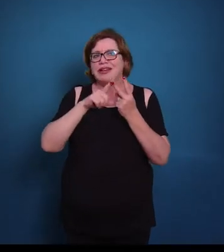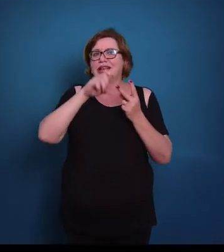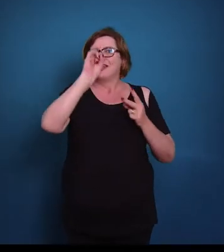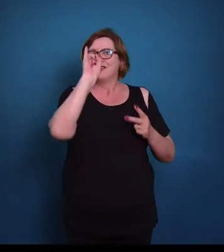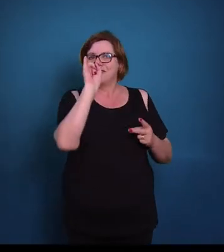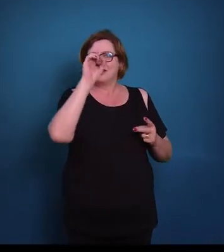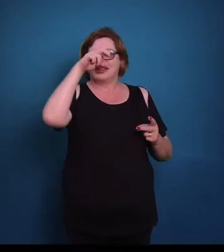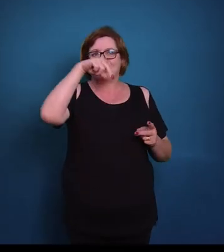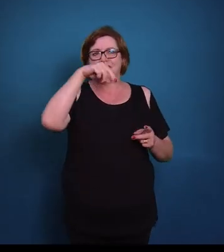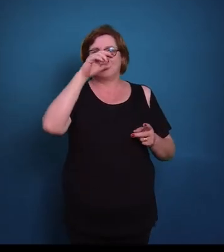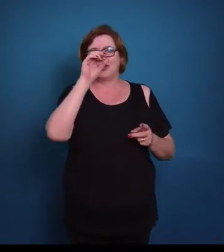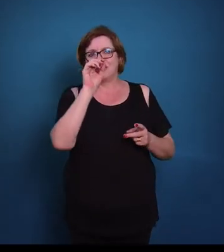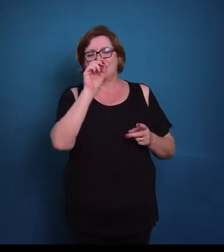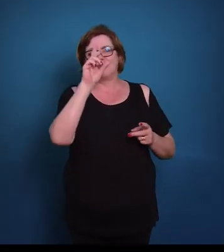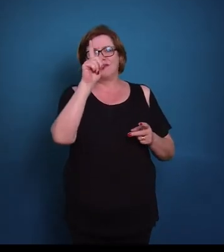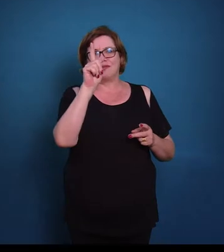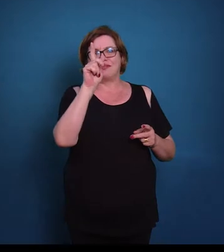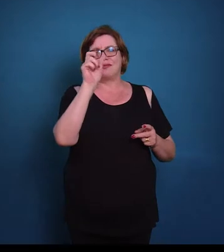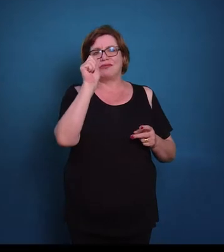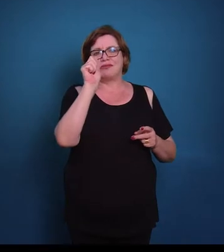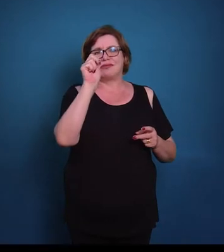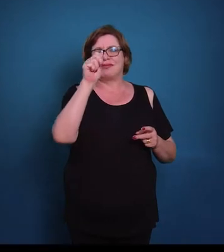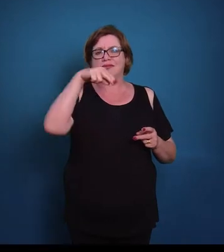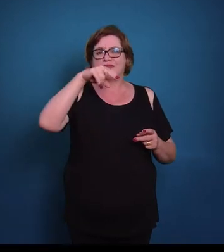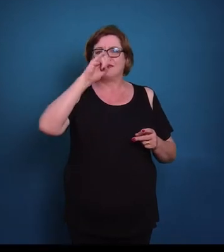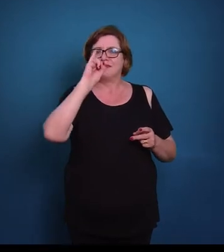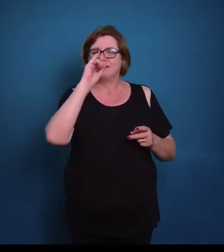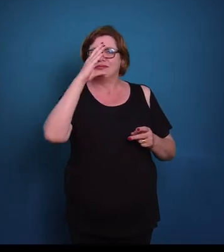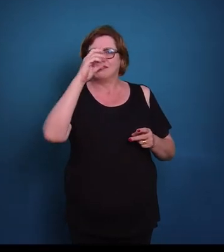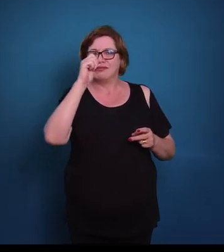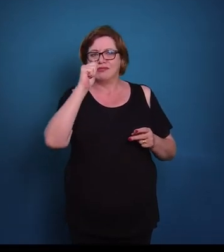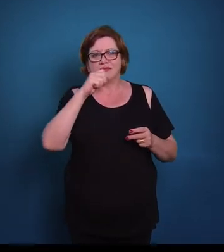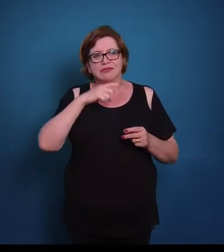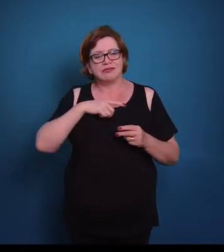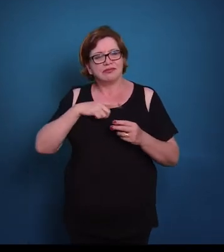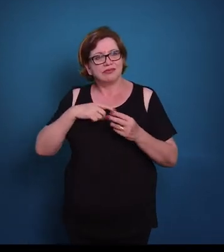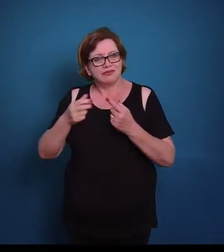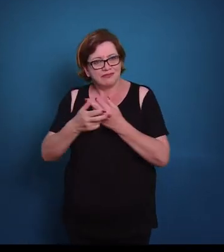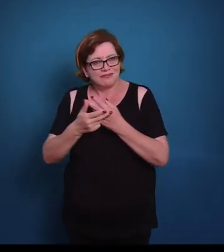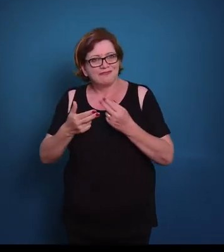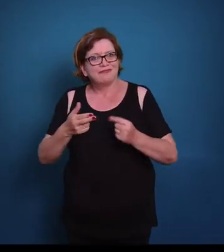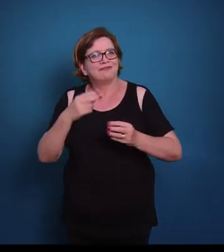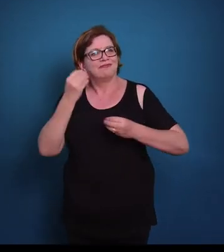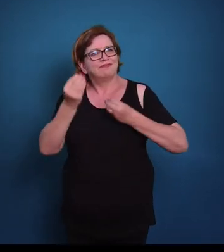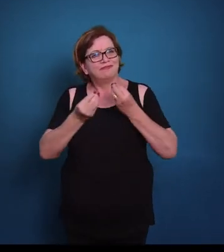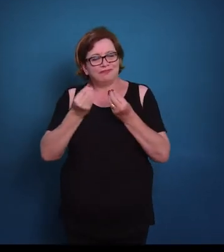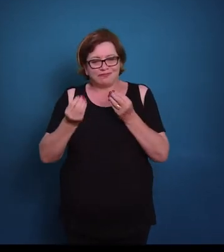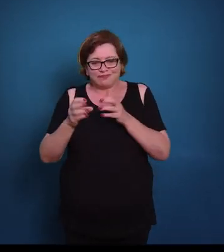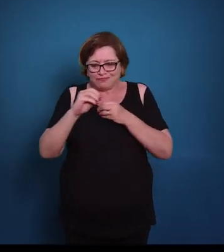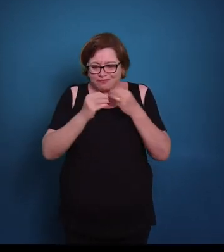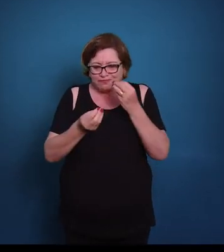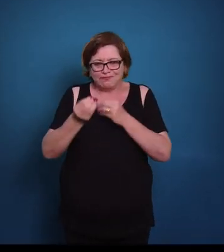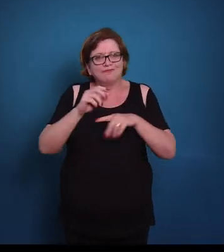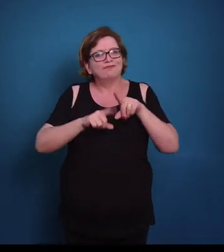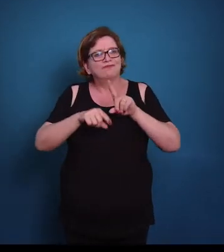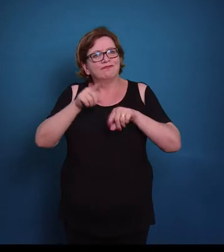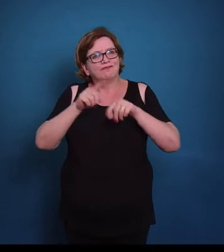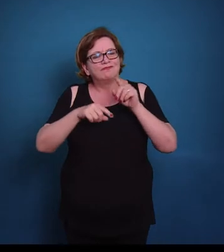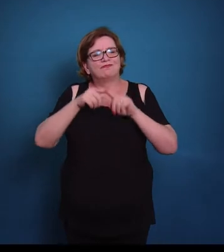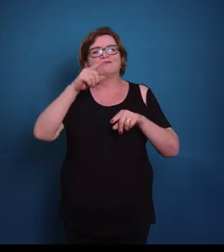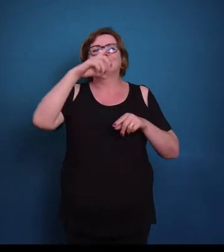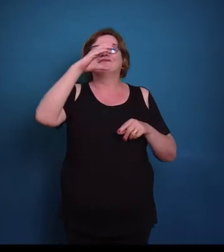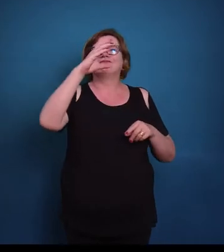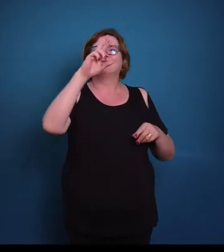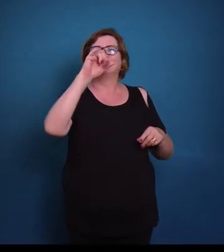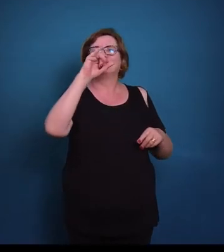fosfato de cálcio, principalmente no formato de cristais de hidroxiapatita. Então é esses cristais,